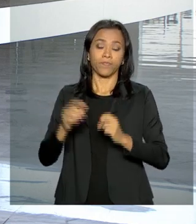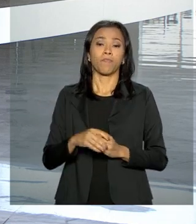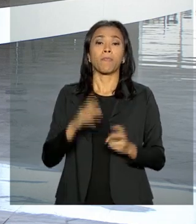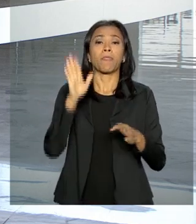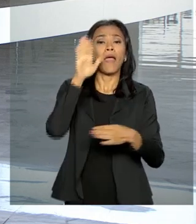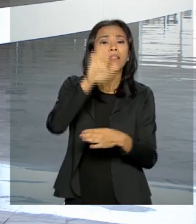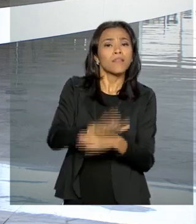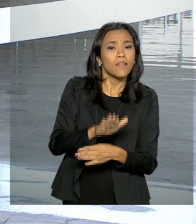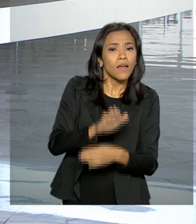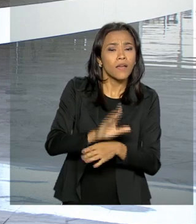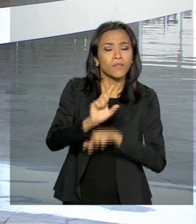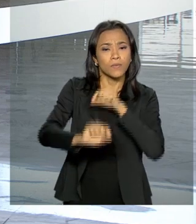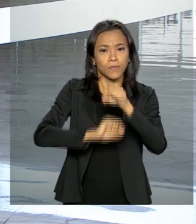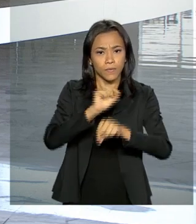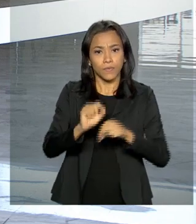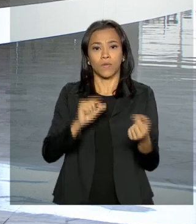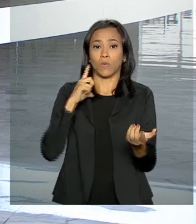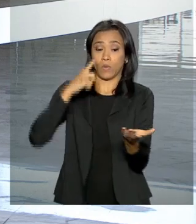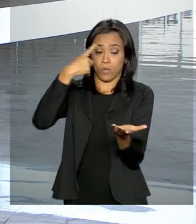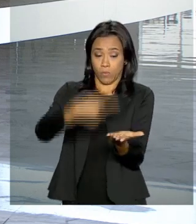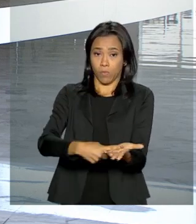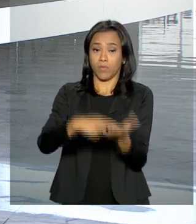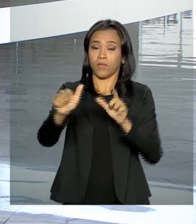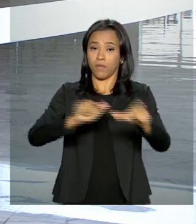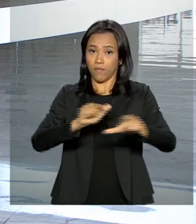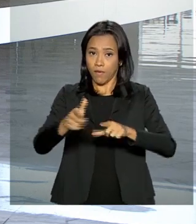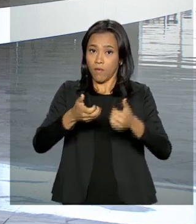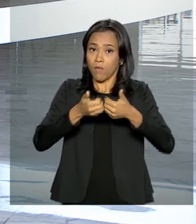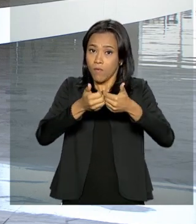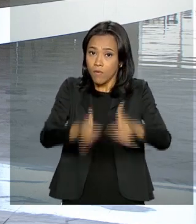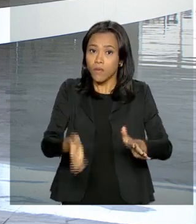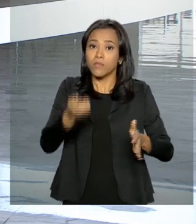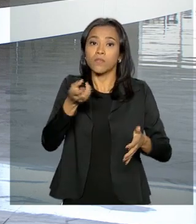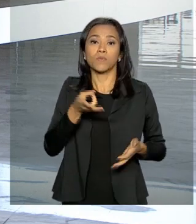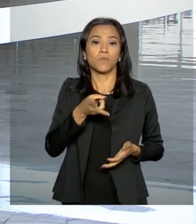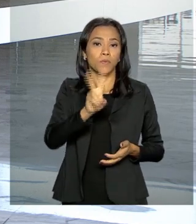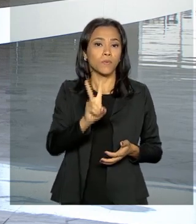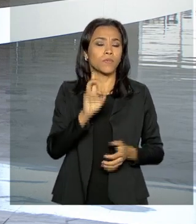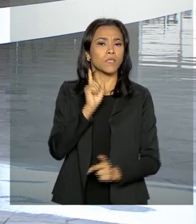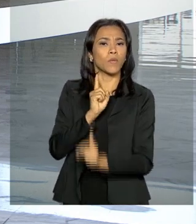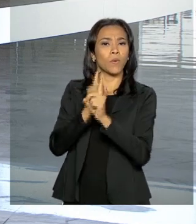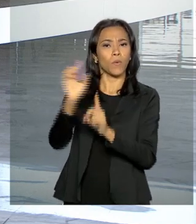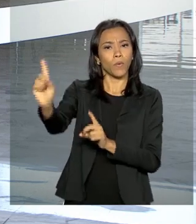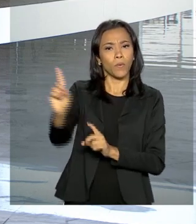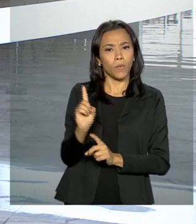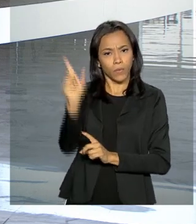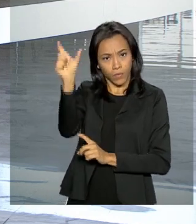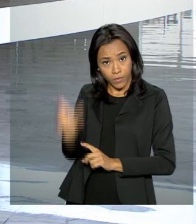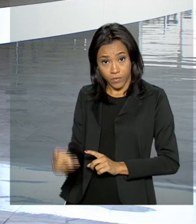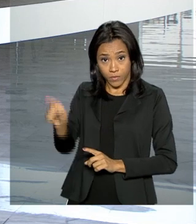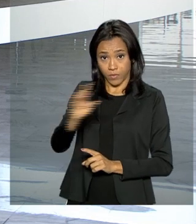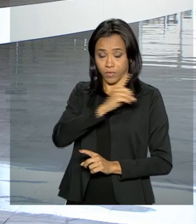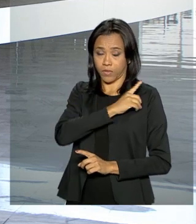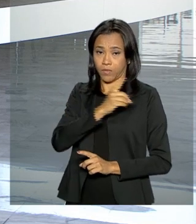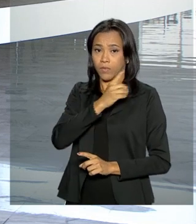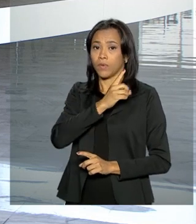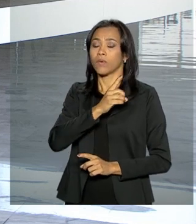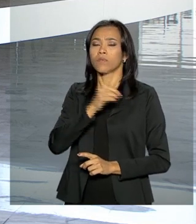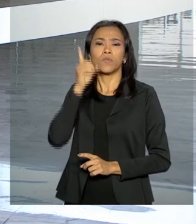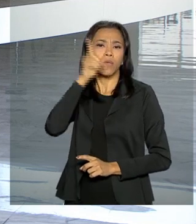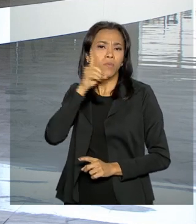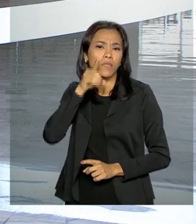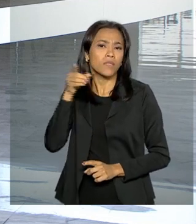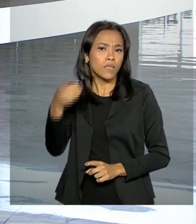parte da tarde, a agenda começa às duas horas, com o encontro com o deputado-major Vitor Hugo, do PSL